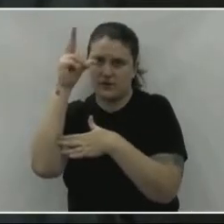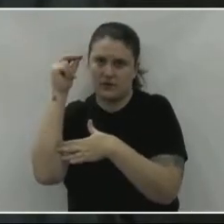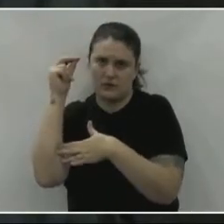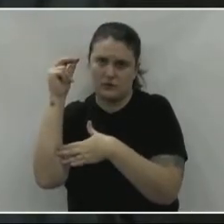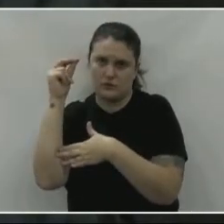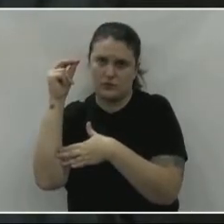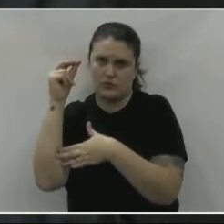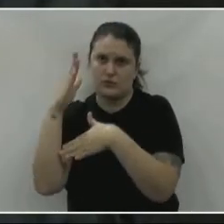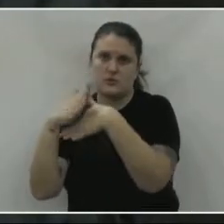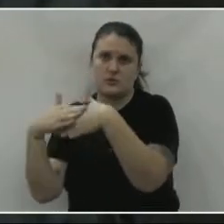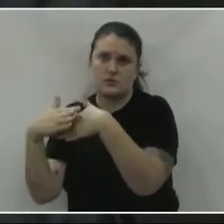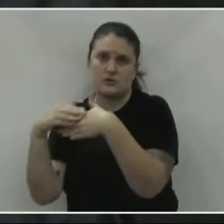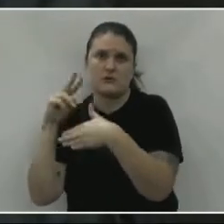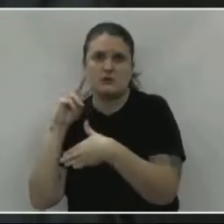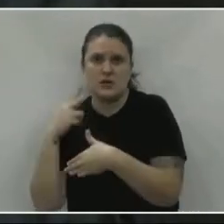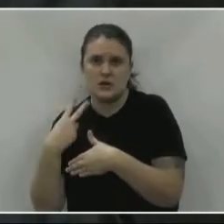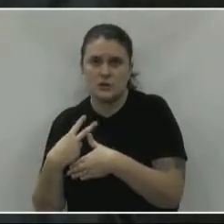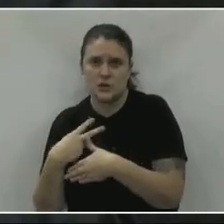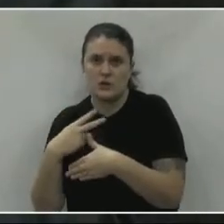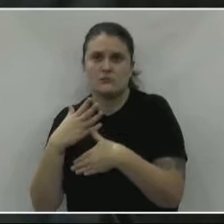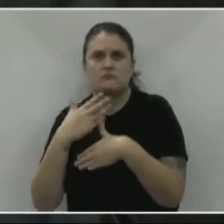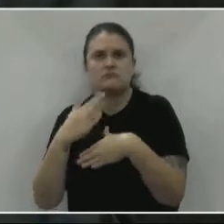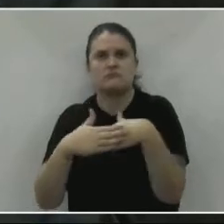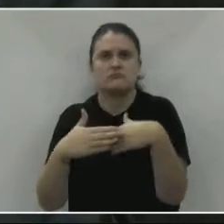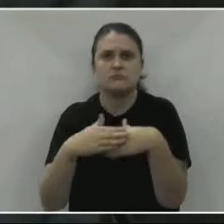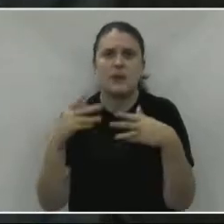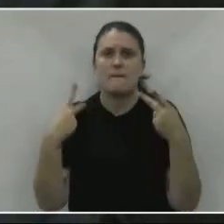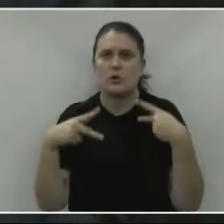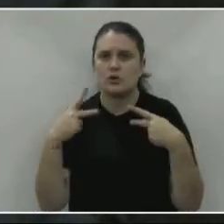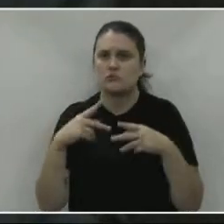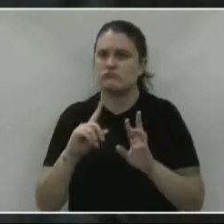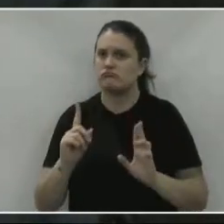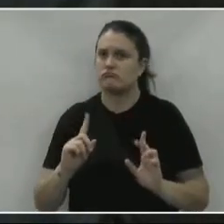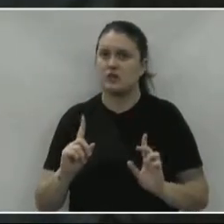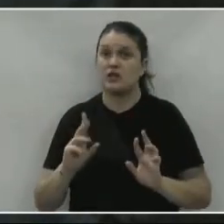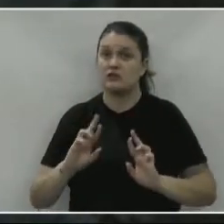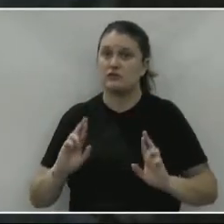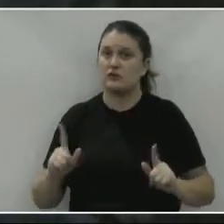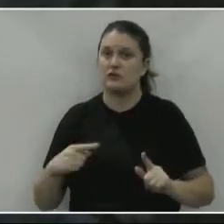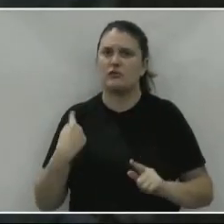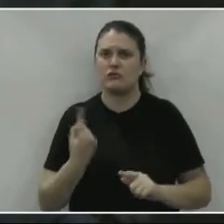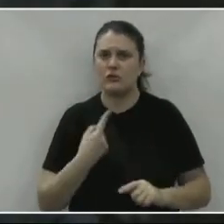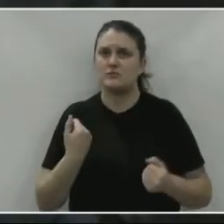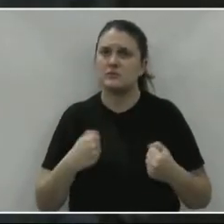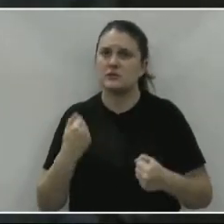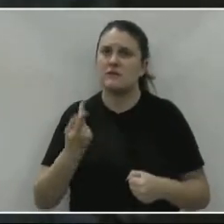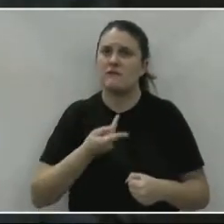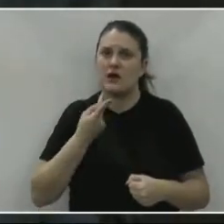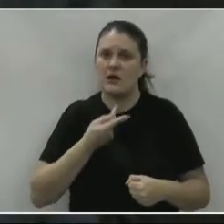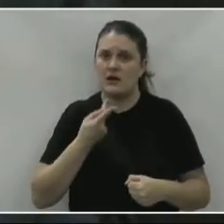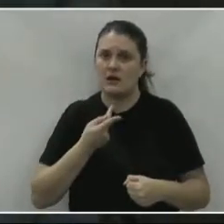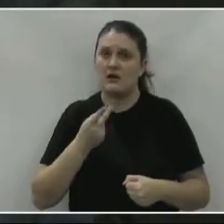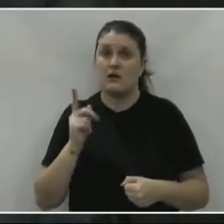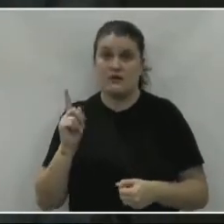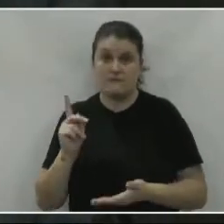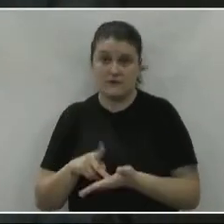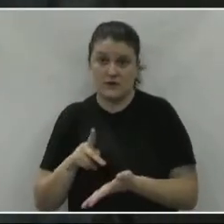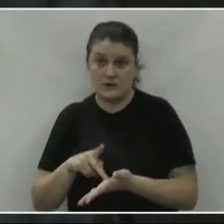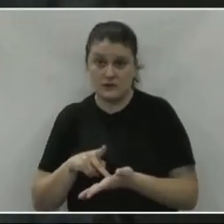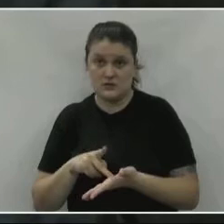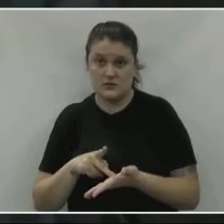agradando vereador, ficar agradando político. Nós temos que falar. E é uma verdade.